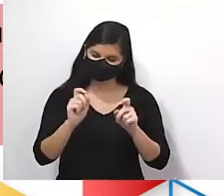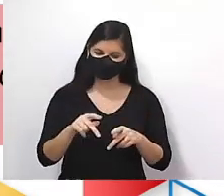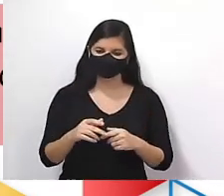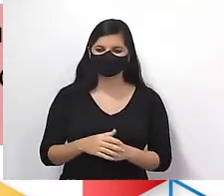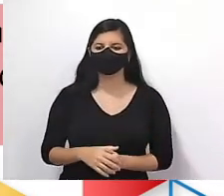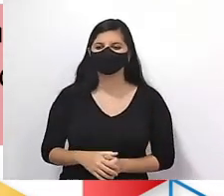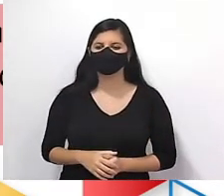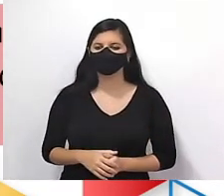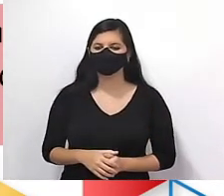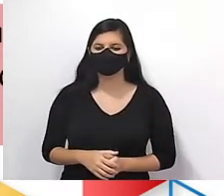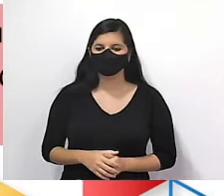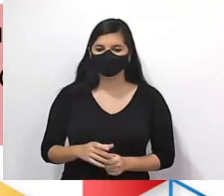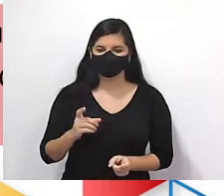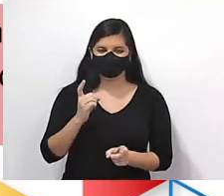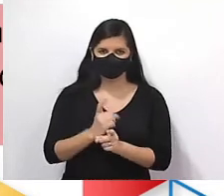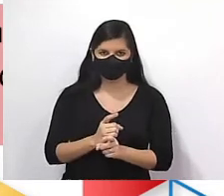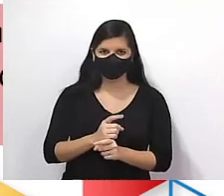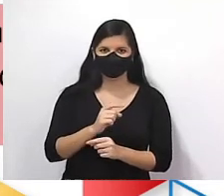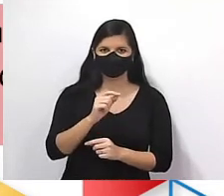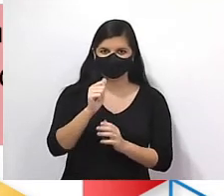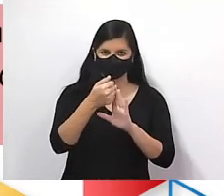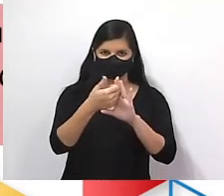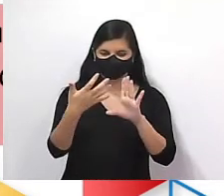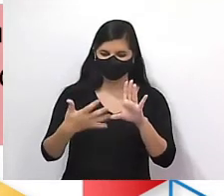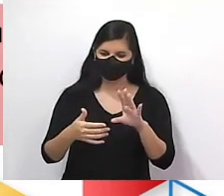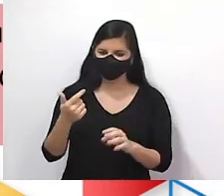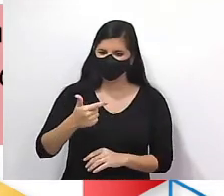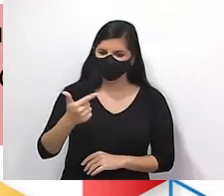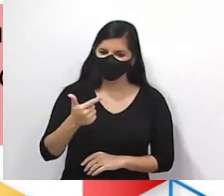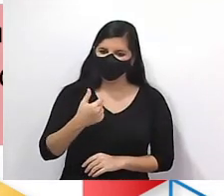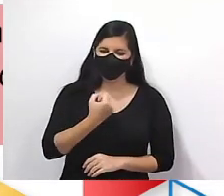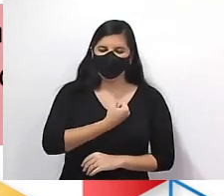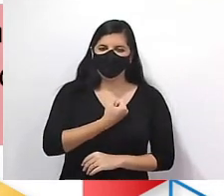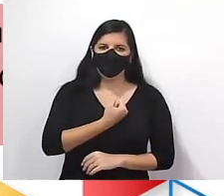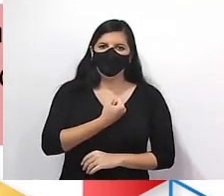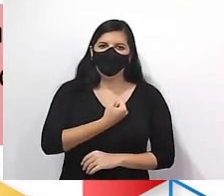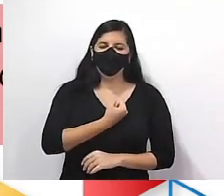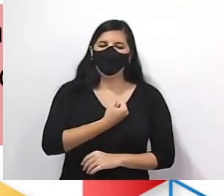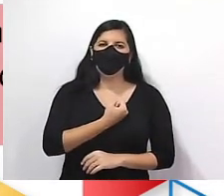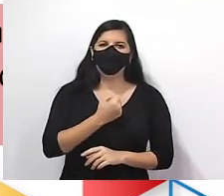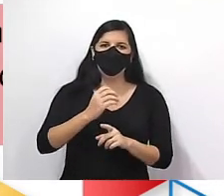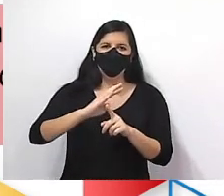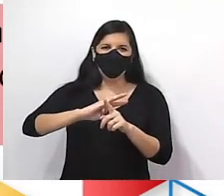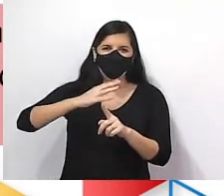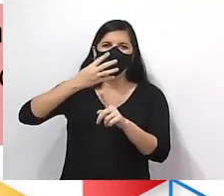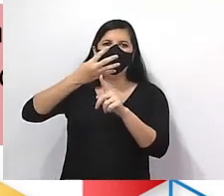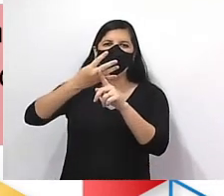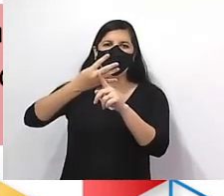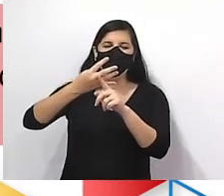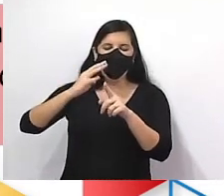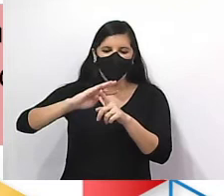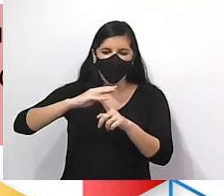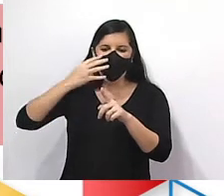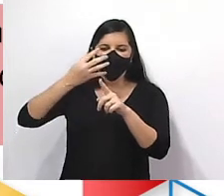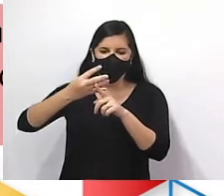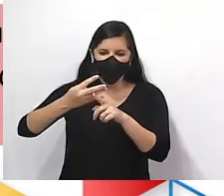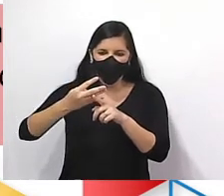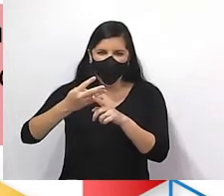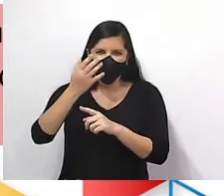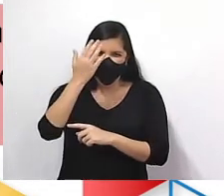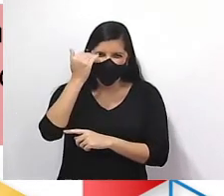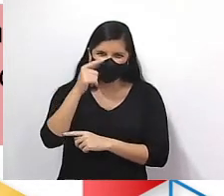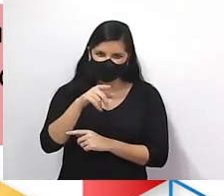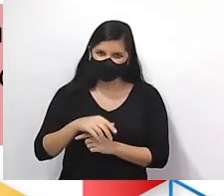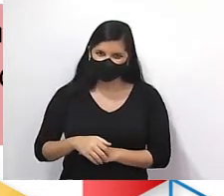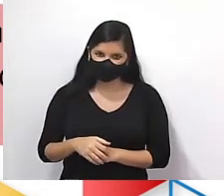Primeira coisa já foi identificada que é a característica. Segunda. O número. Né? Os números quadrados perfeitos. Os Você sabe quem